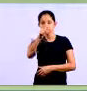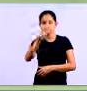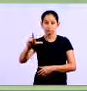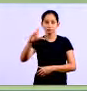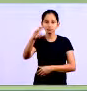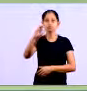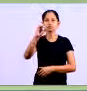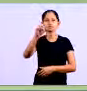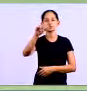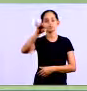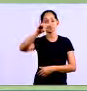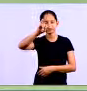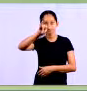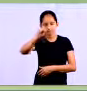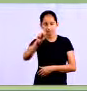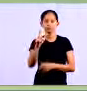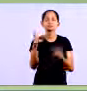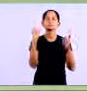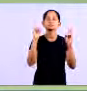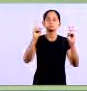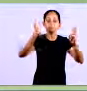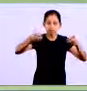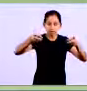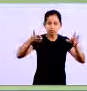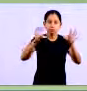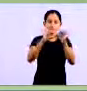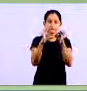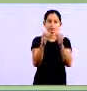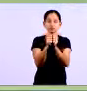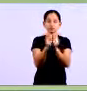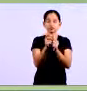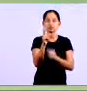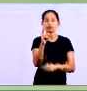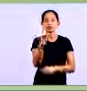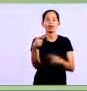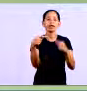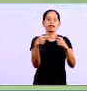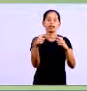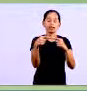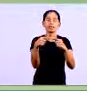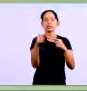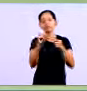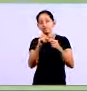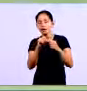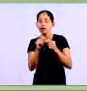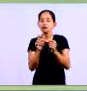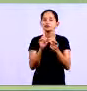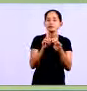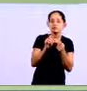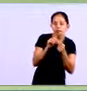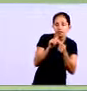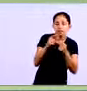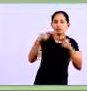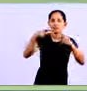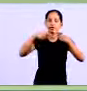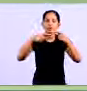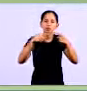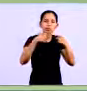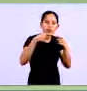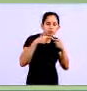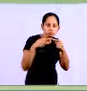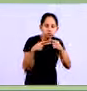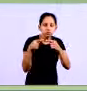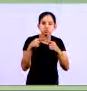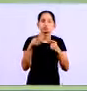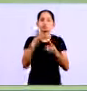2003 a implantação de controles permite identificar adequadamente os valores de depreciação contabilizados